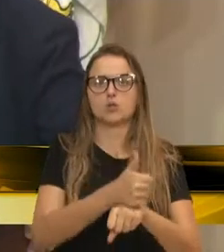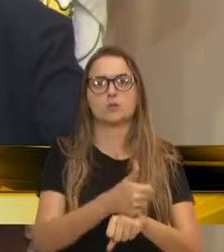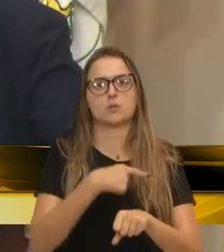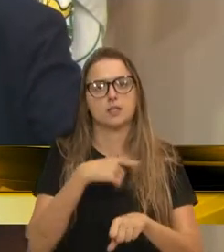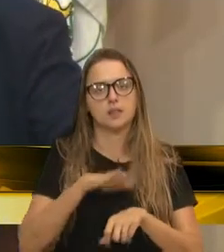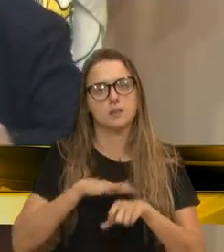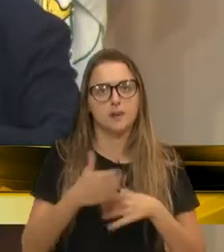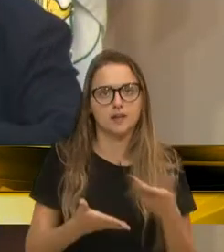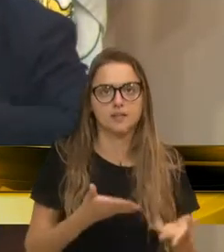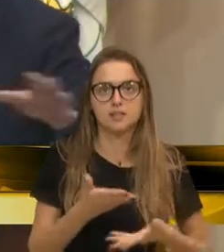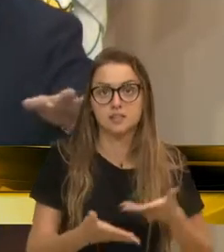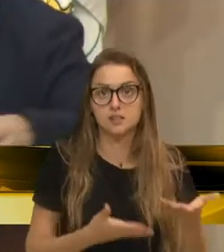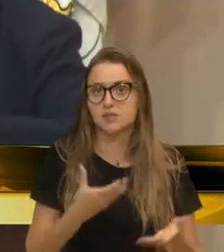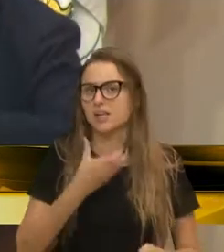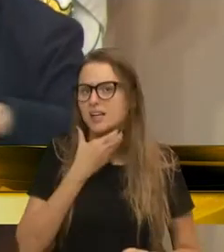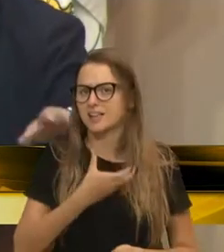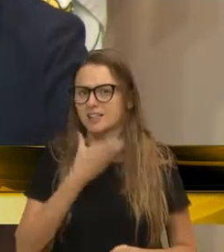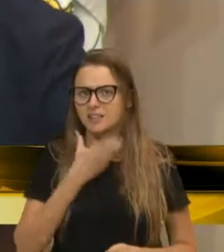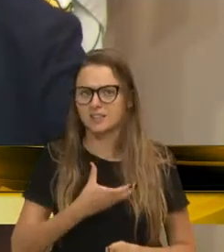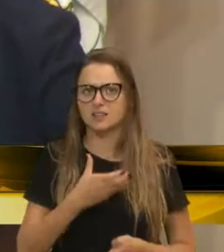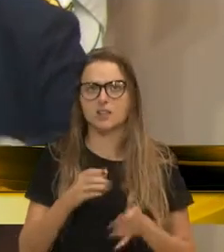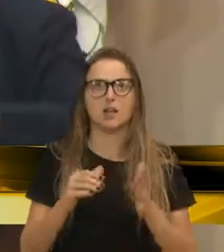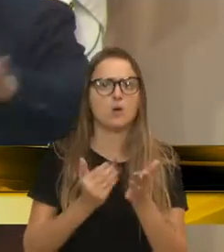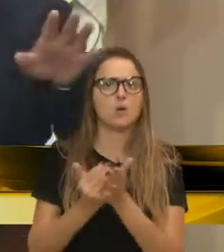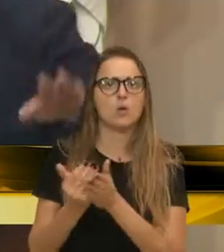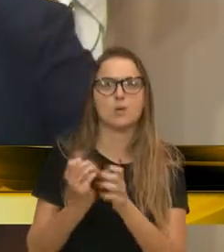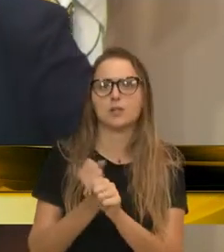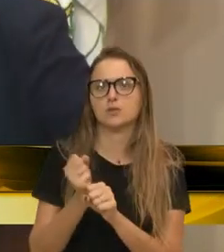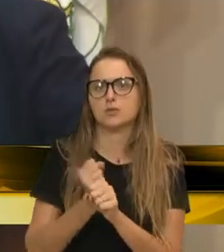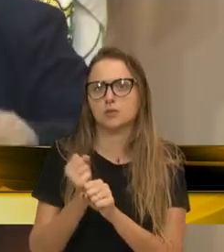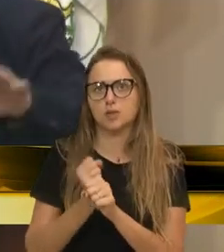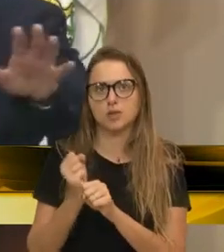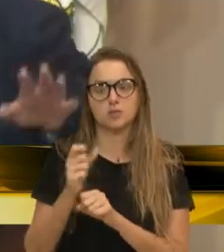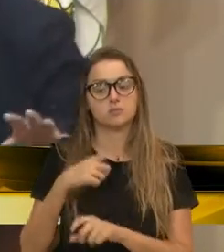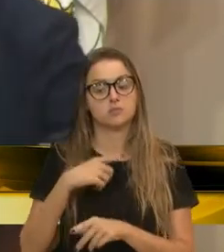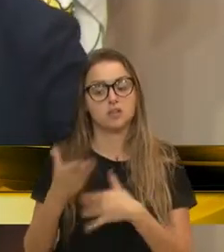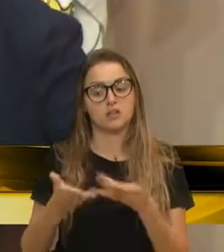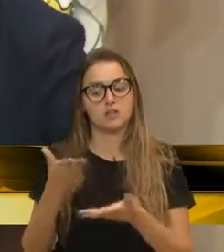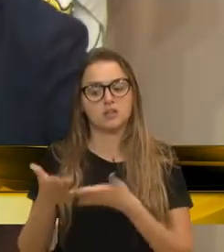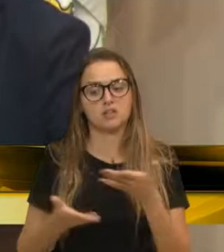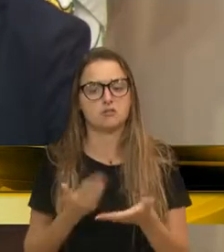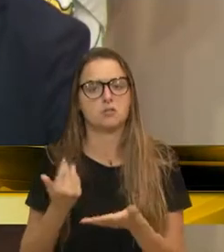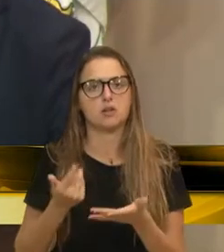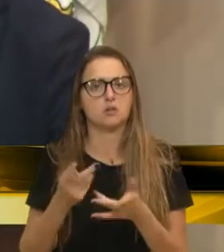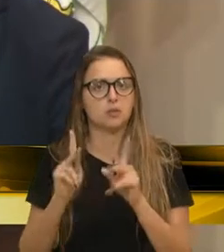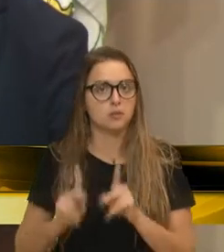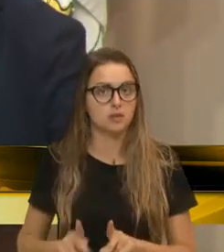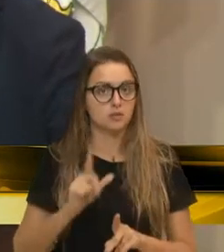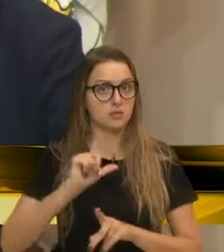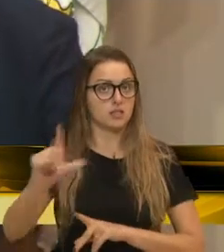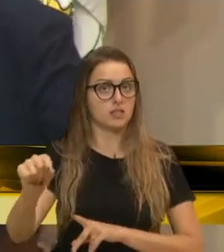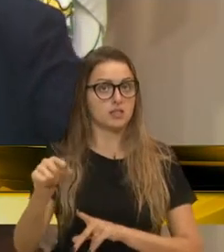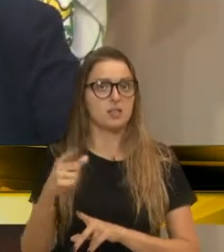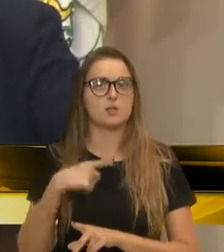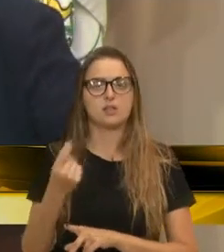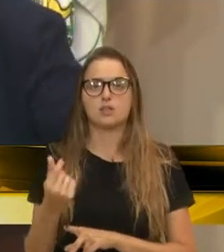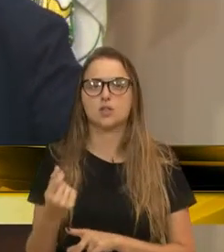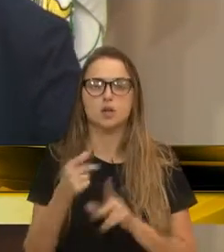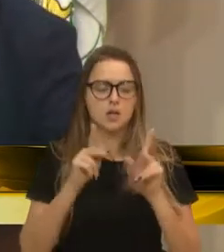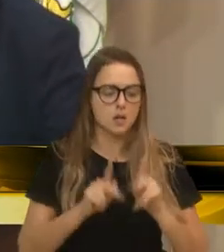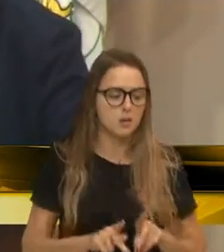para o atendimento. No Natal, primeiro do ano, teve para quem tem dinheiro, sai da cidade e pronto. Pessoas humildes, pobres,